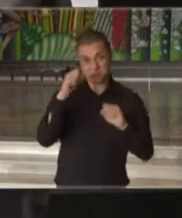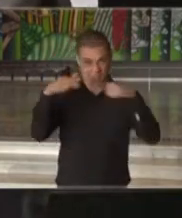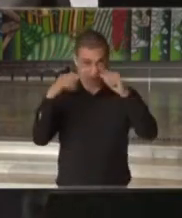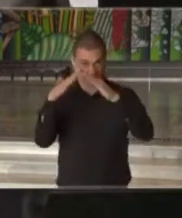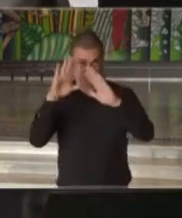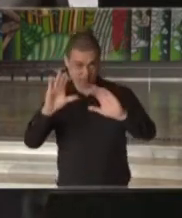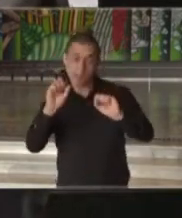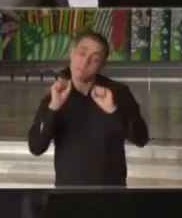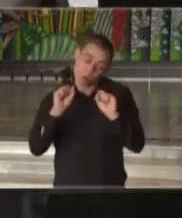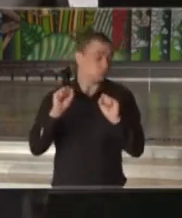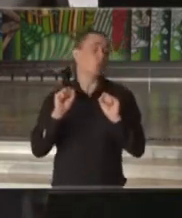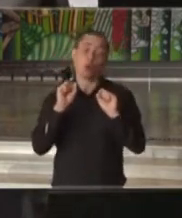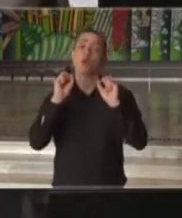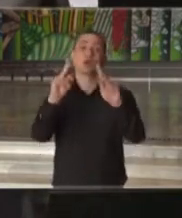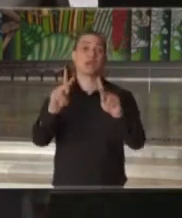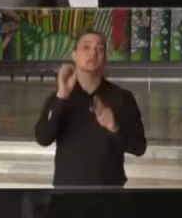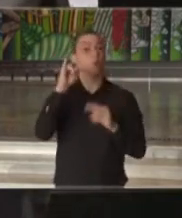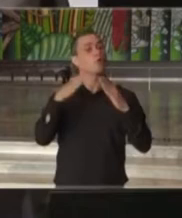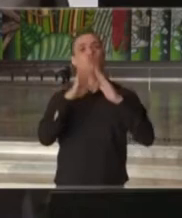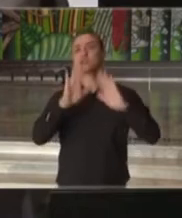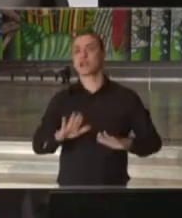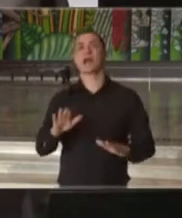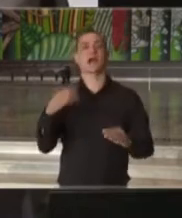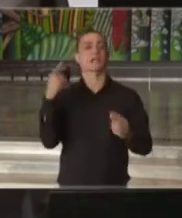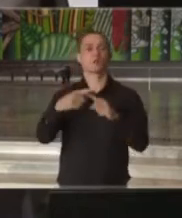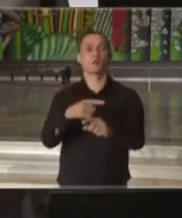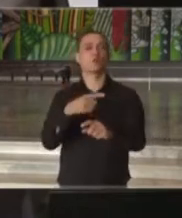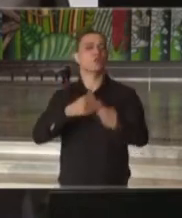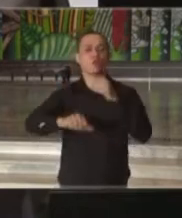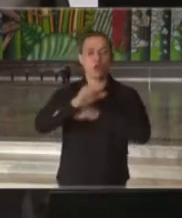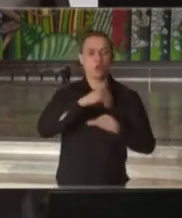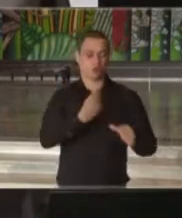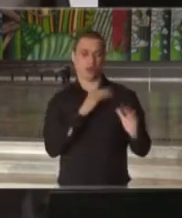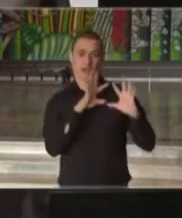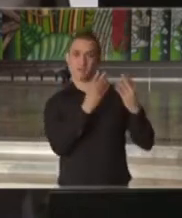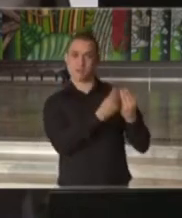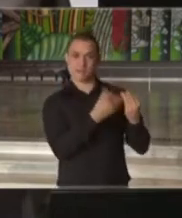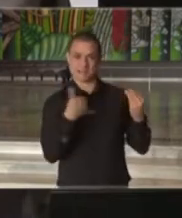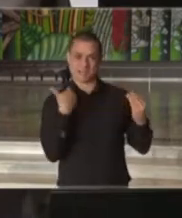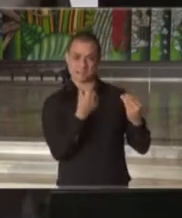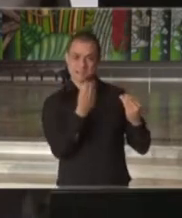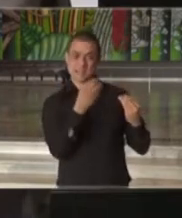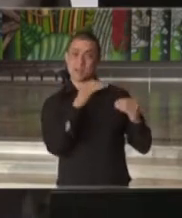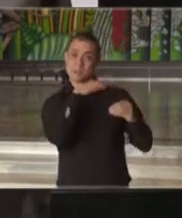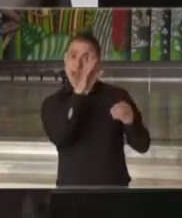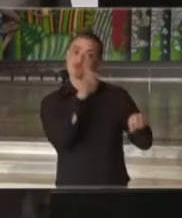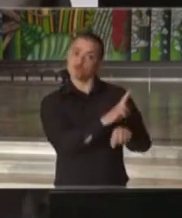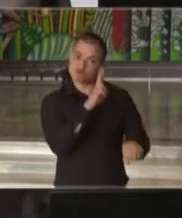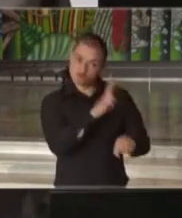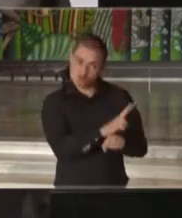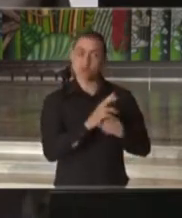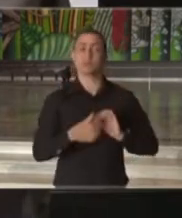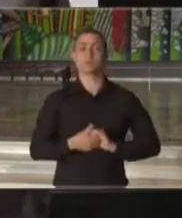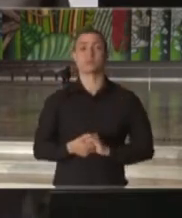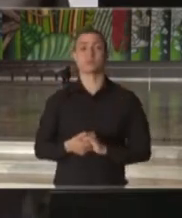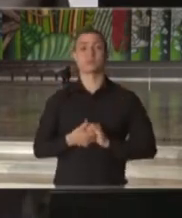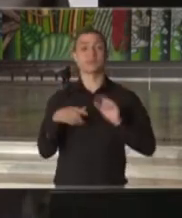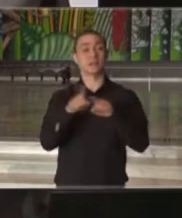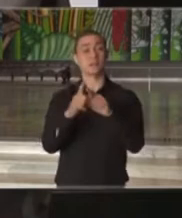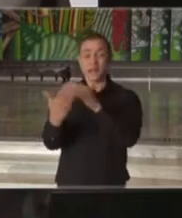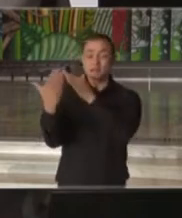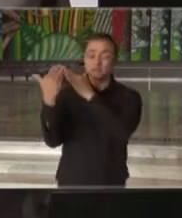de casa, fiquem em casa, estabeleçam novos hábitos, protejam as pessoas com mais de 60 anos e tenham